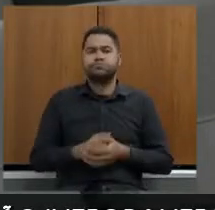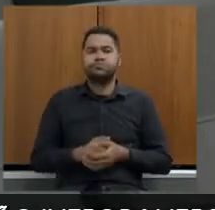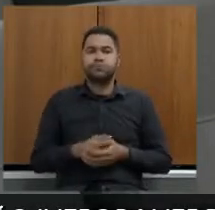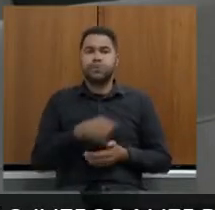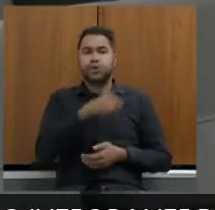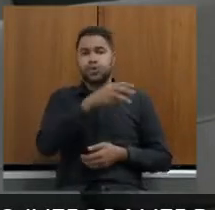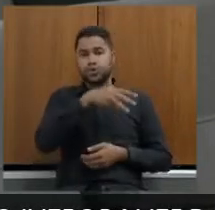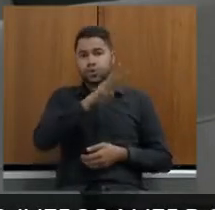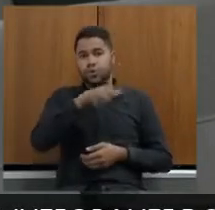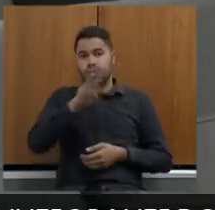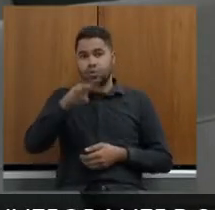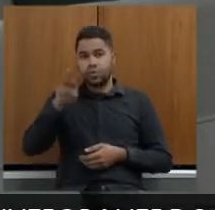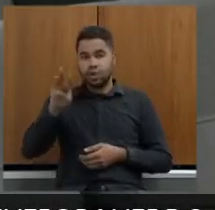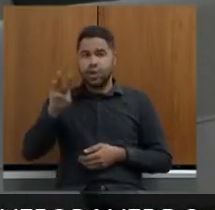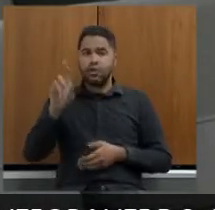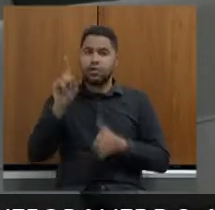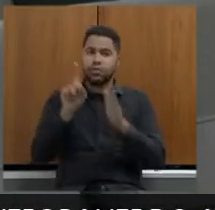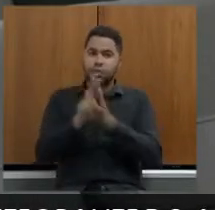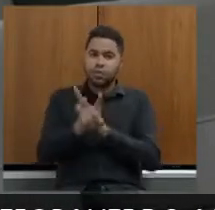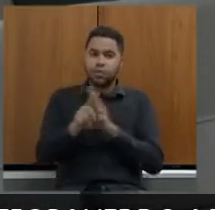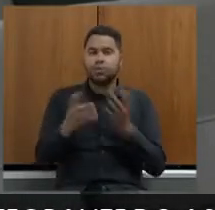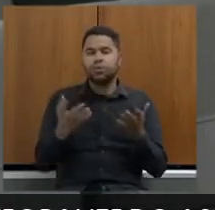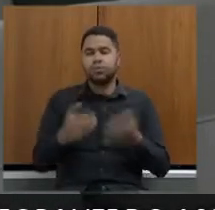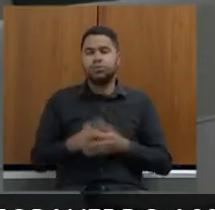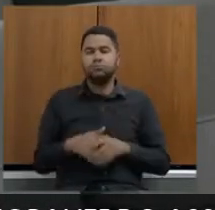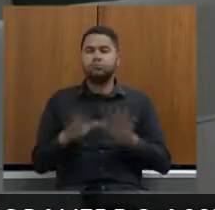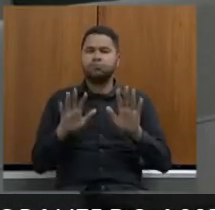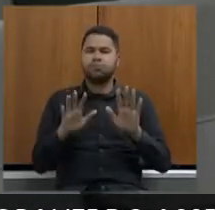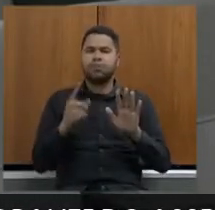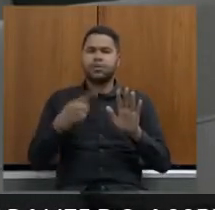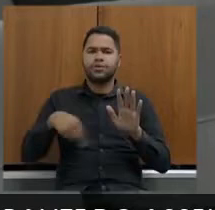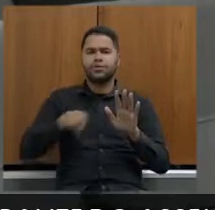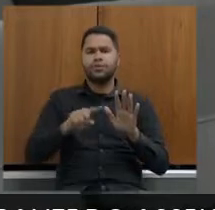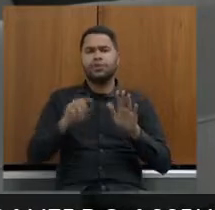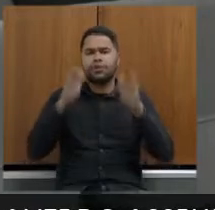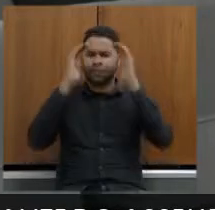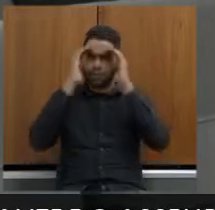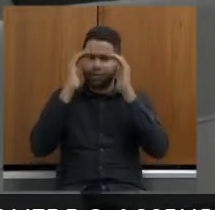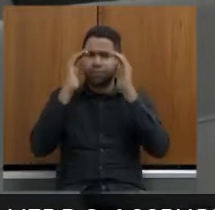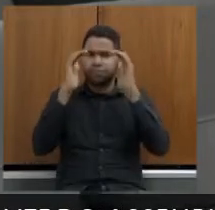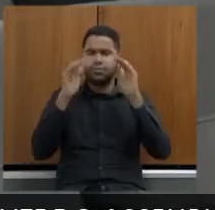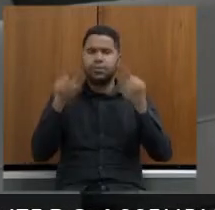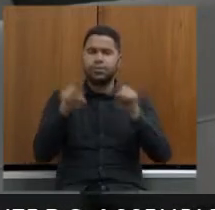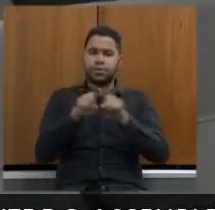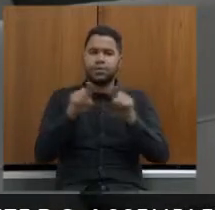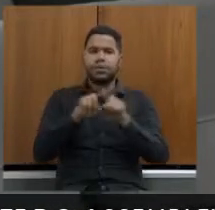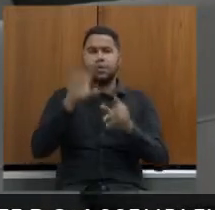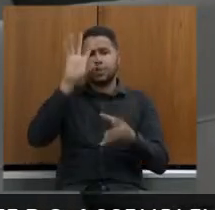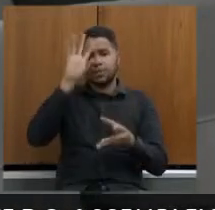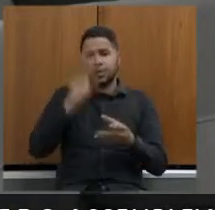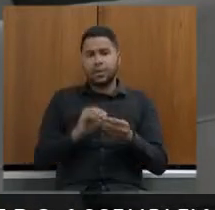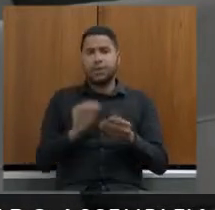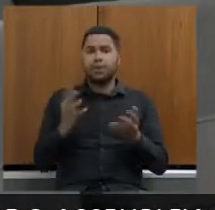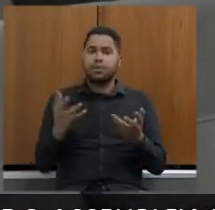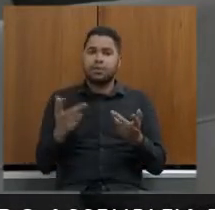site essa pergunta esse questionamento mas a gente faz com total respeito entendendo a qualidade técnica do pessoal que possa